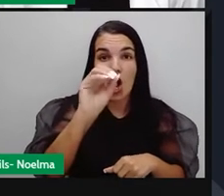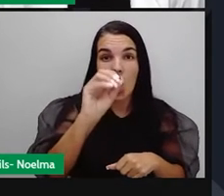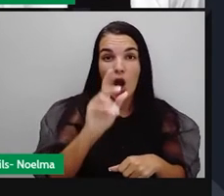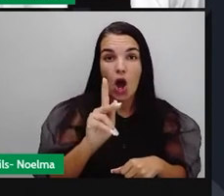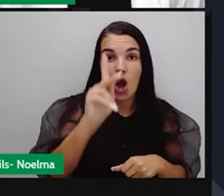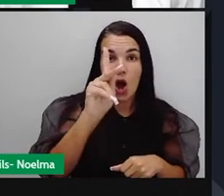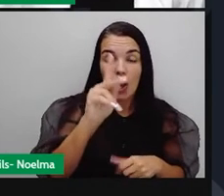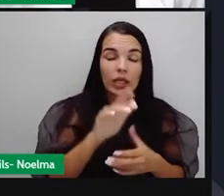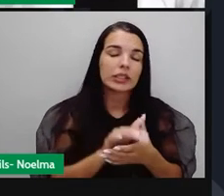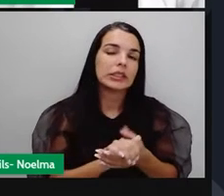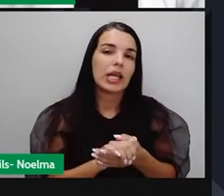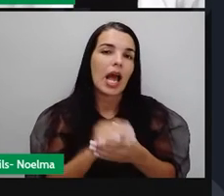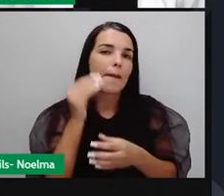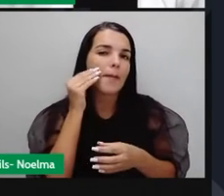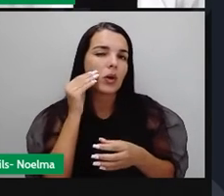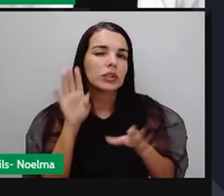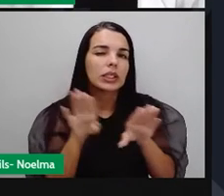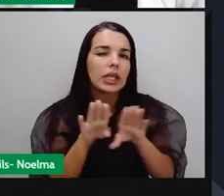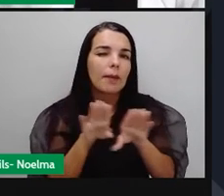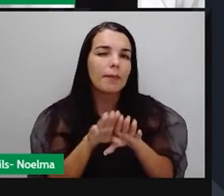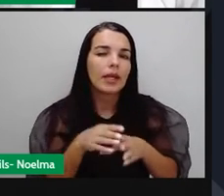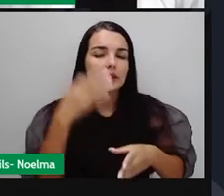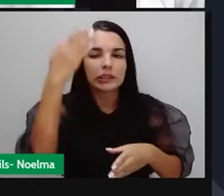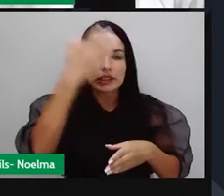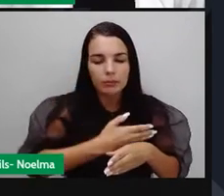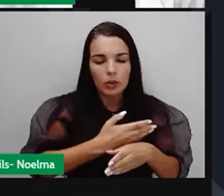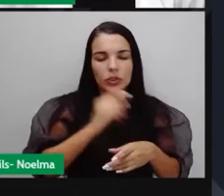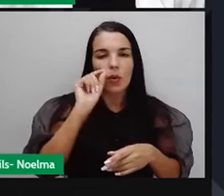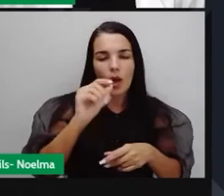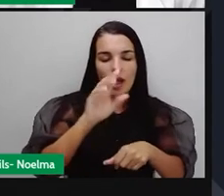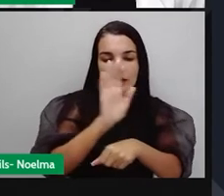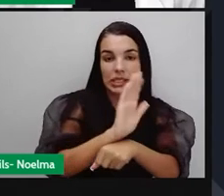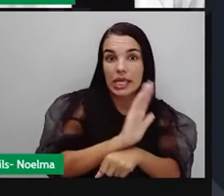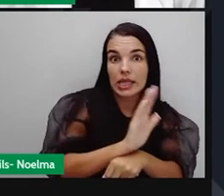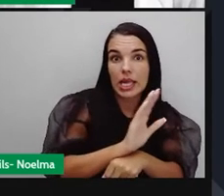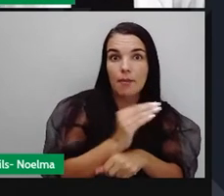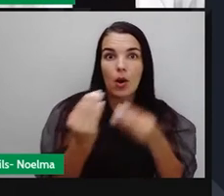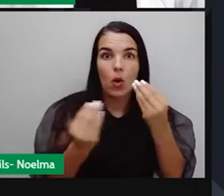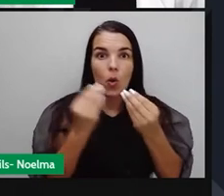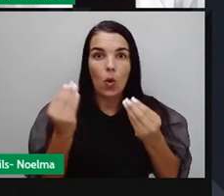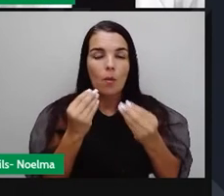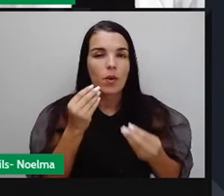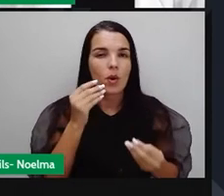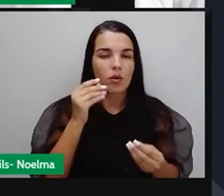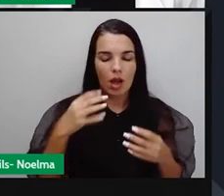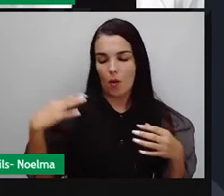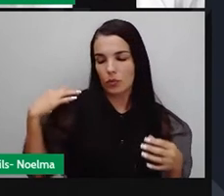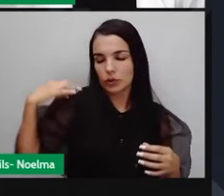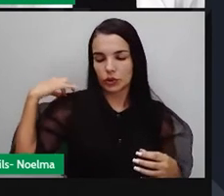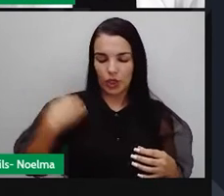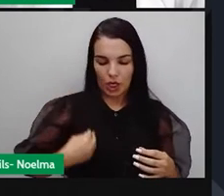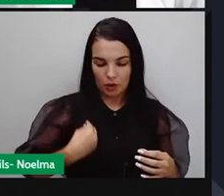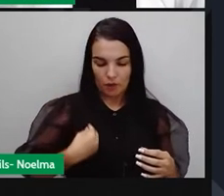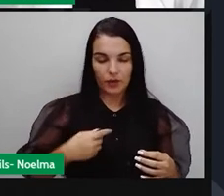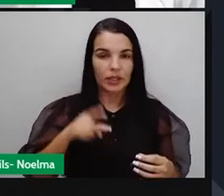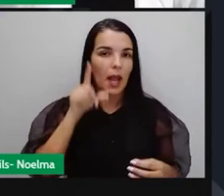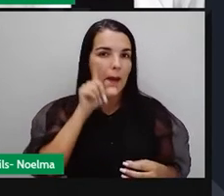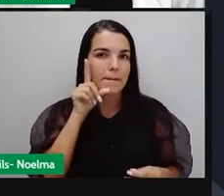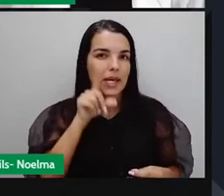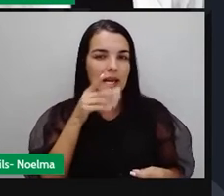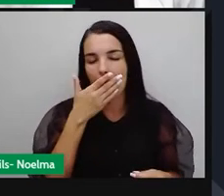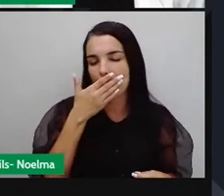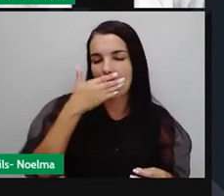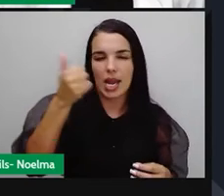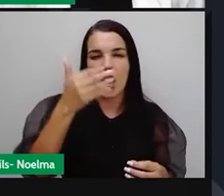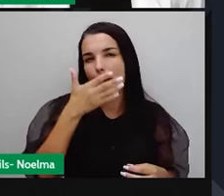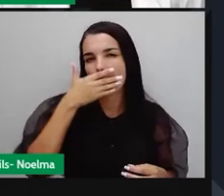representativo no quanto o cinema tenta mostrar como o estilo de vida americano é melhor e como os Estados Unidos são